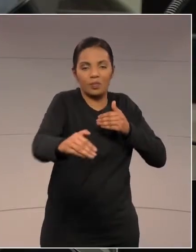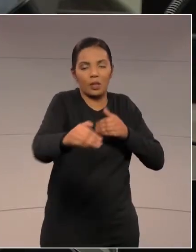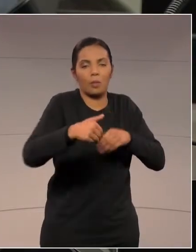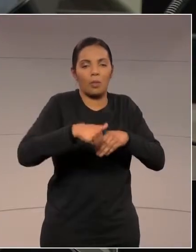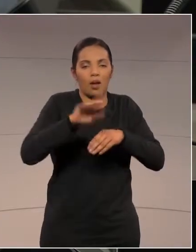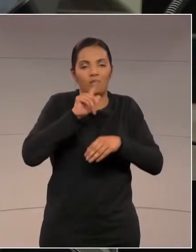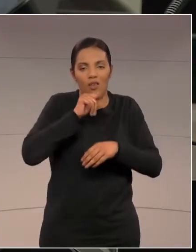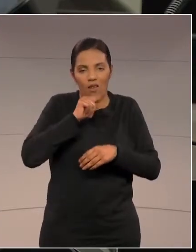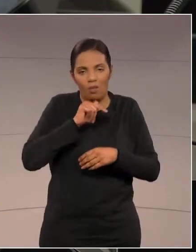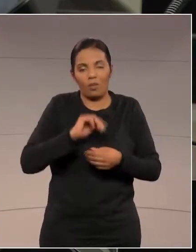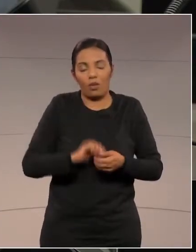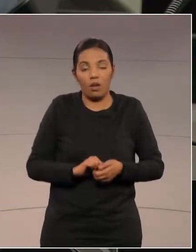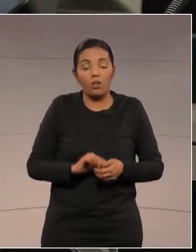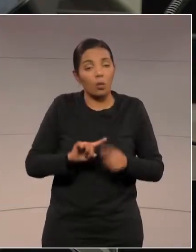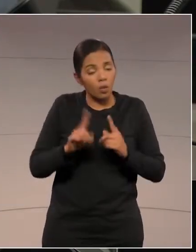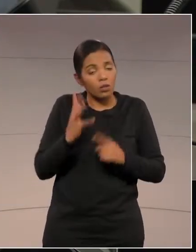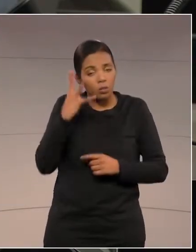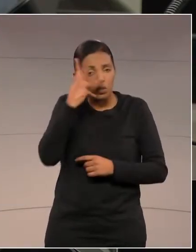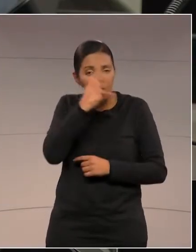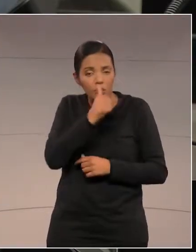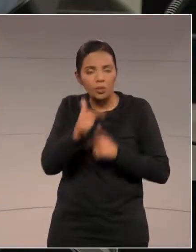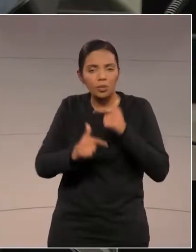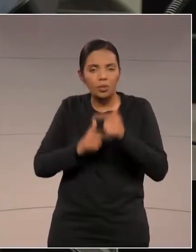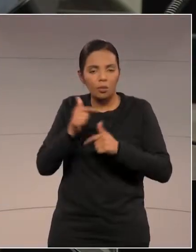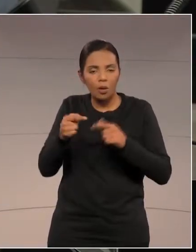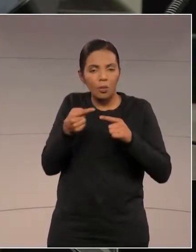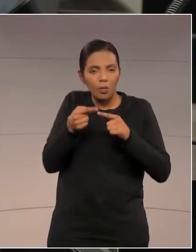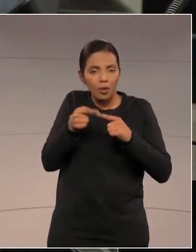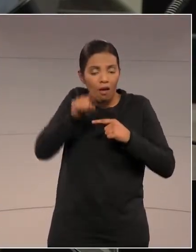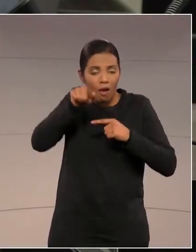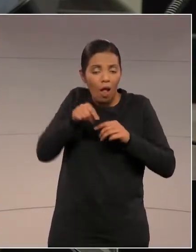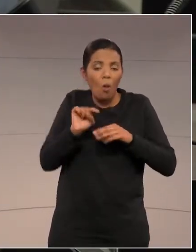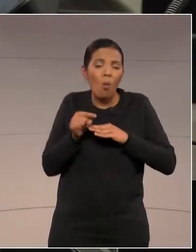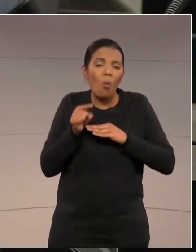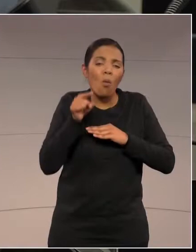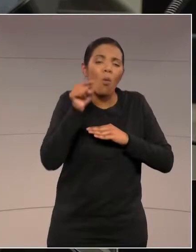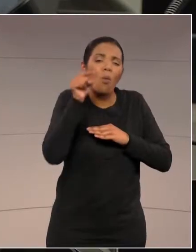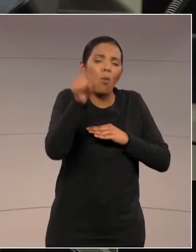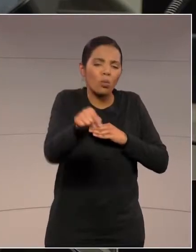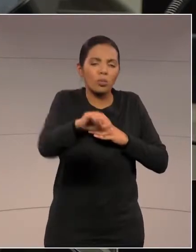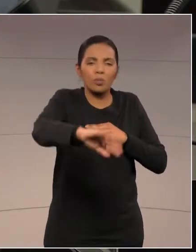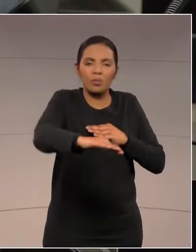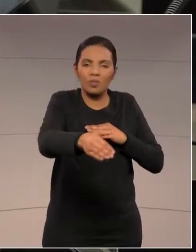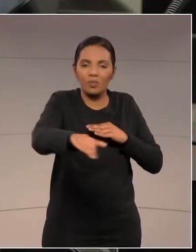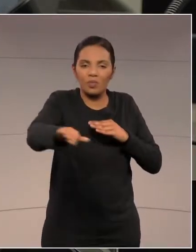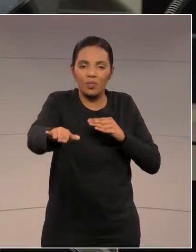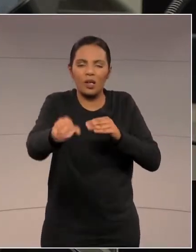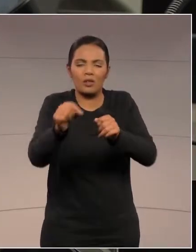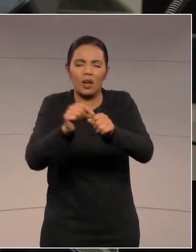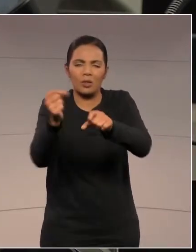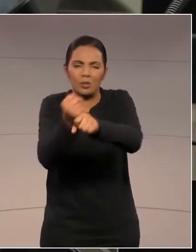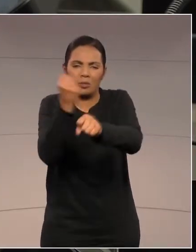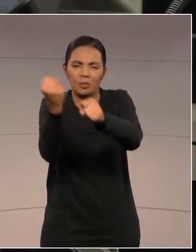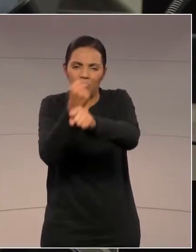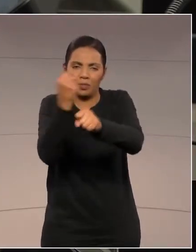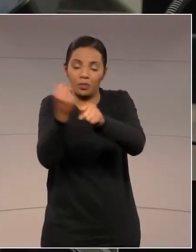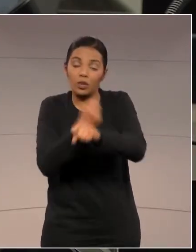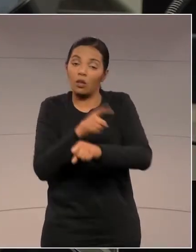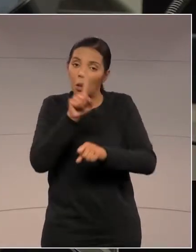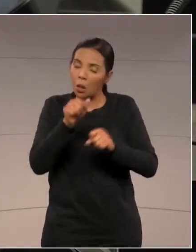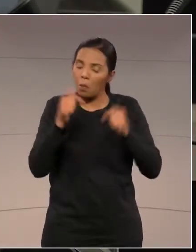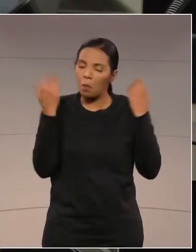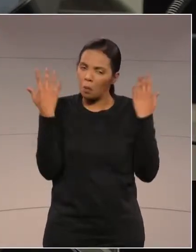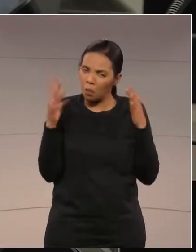muito bonito, porque é feito lá em Alto Mar e merece todo o nosso aplauso,